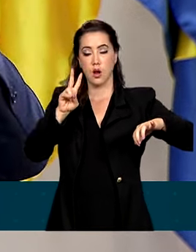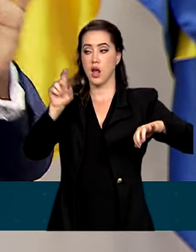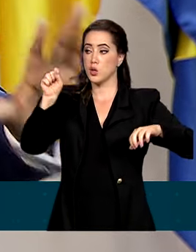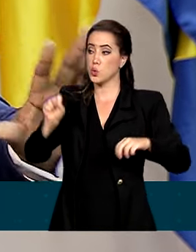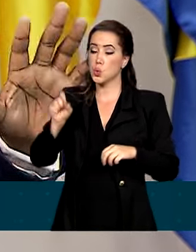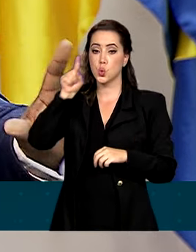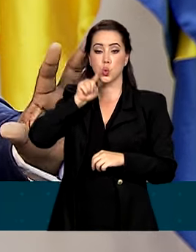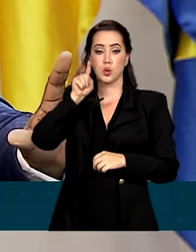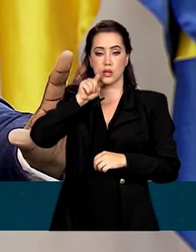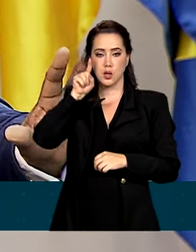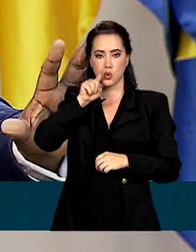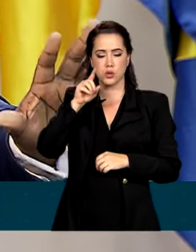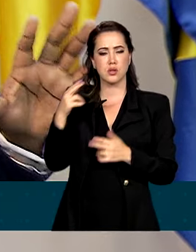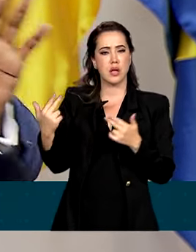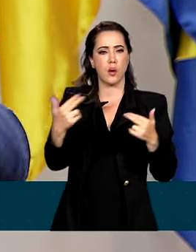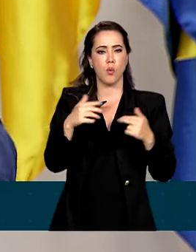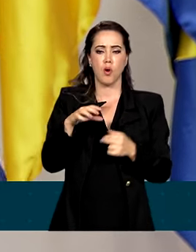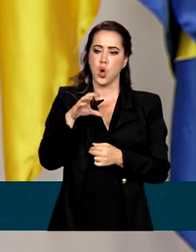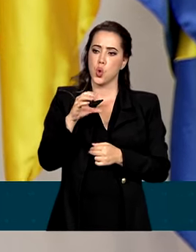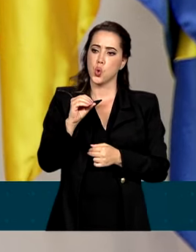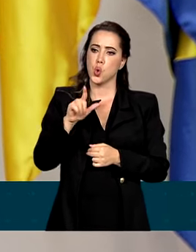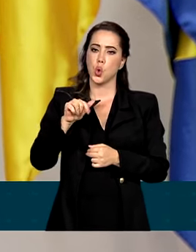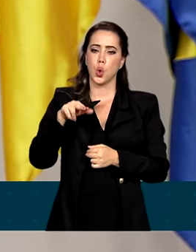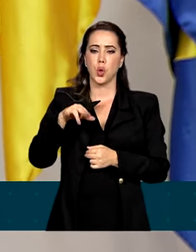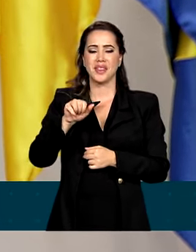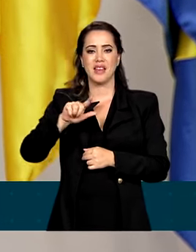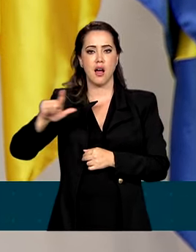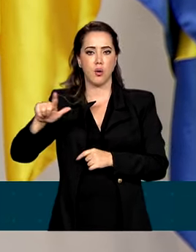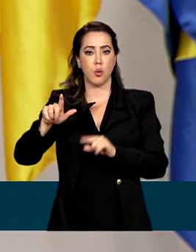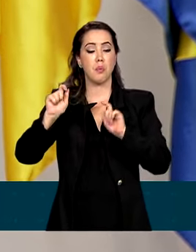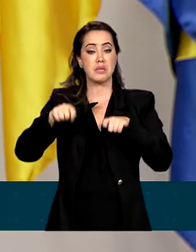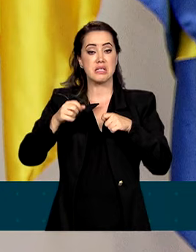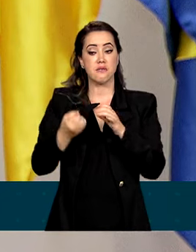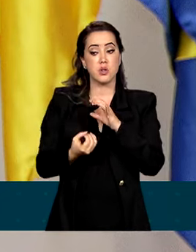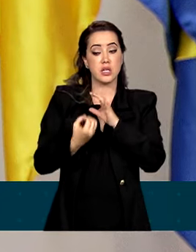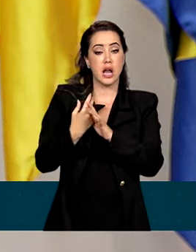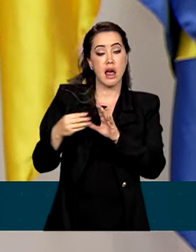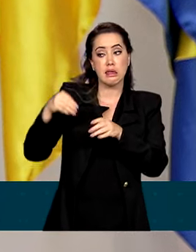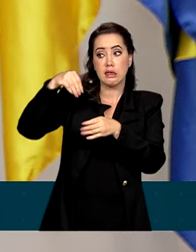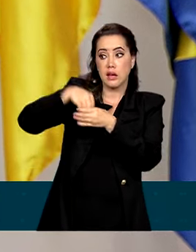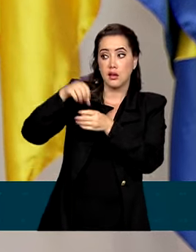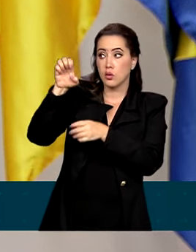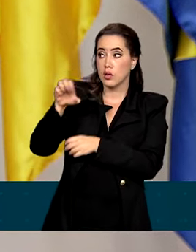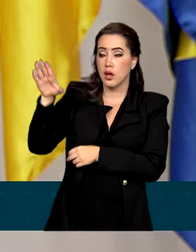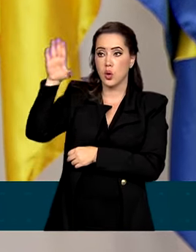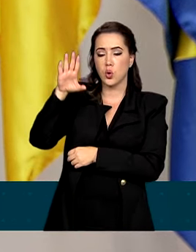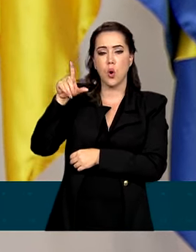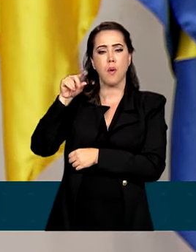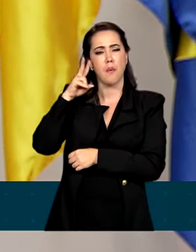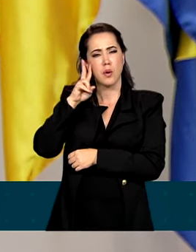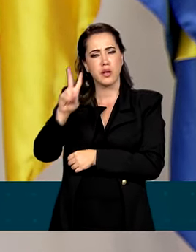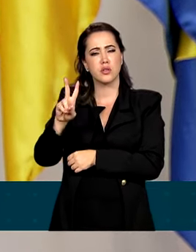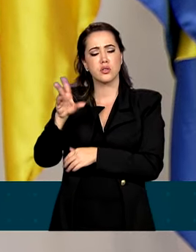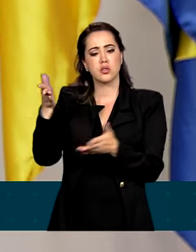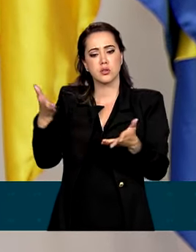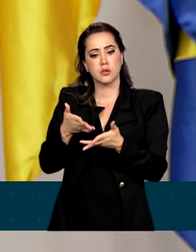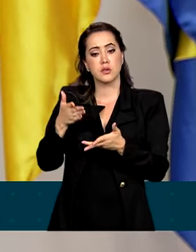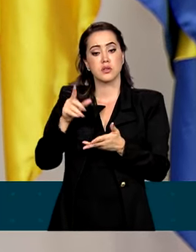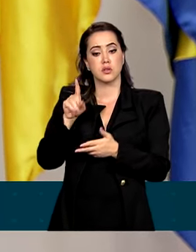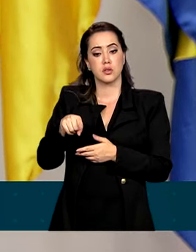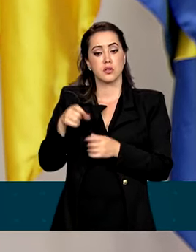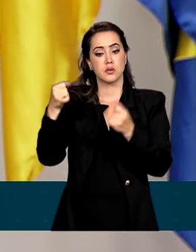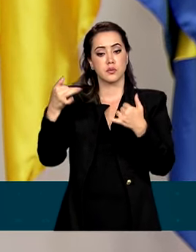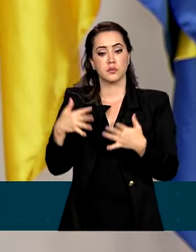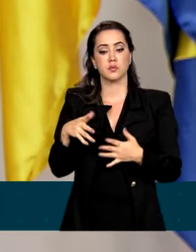que são práticas coloniais, fosse possível construir dentro da Europa aquilo que a M.C. Zer já disse,